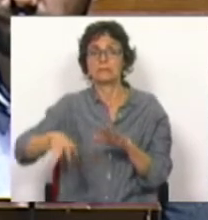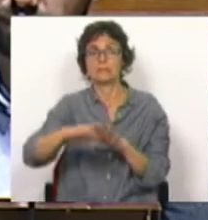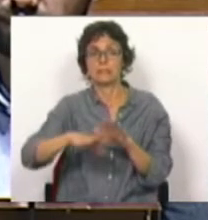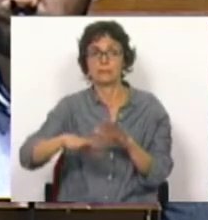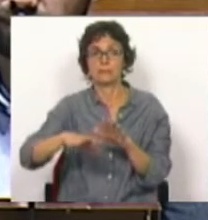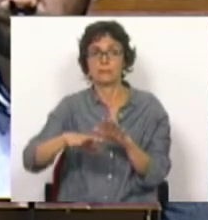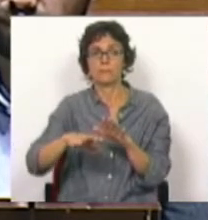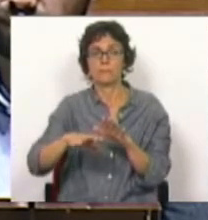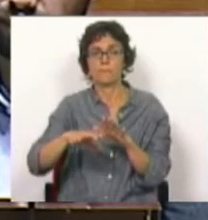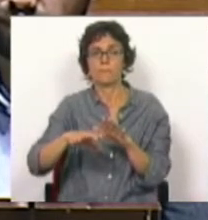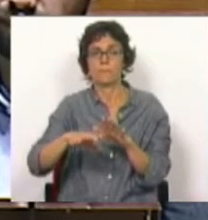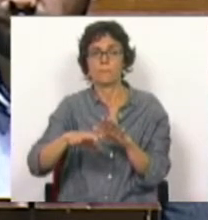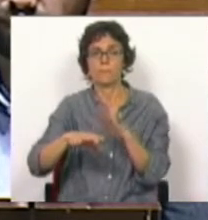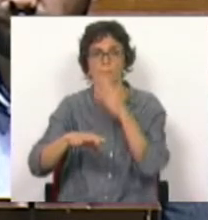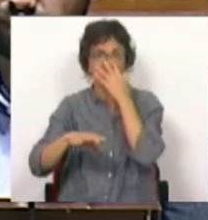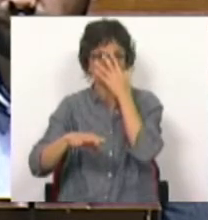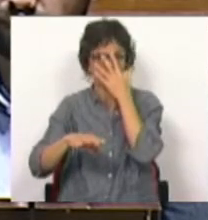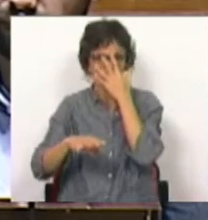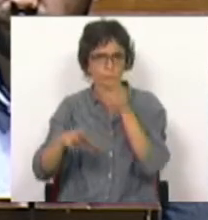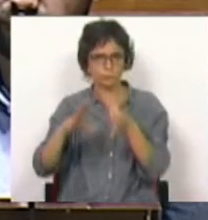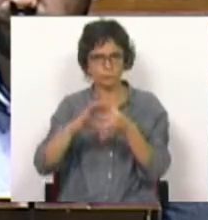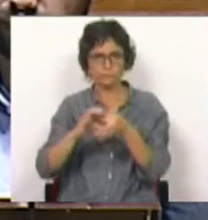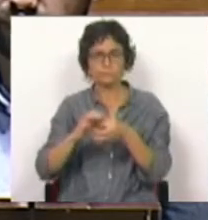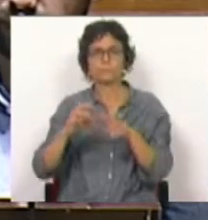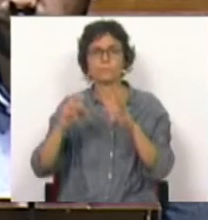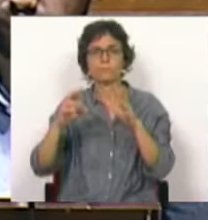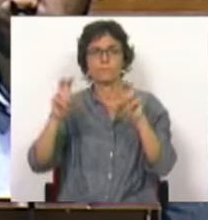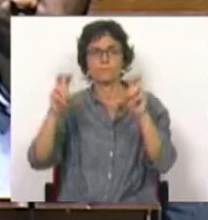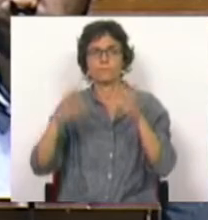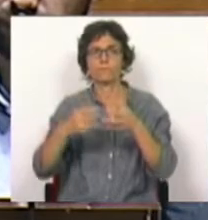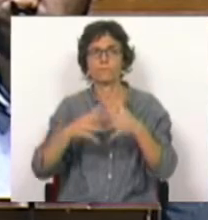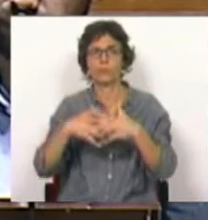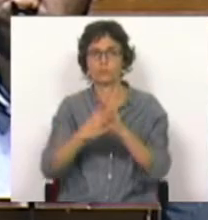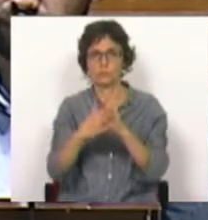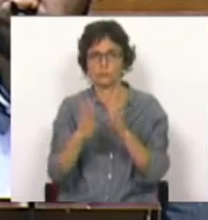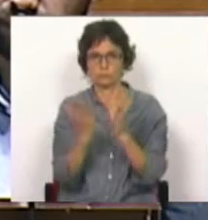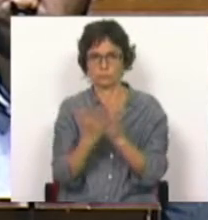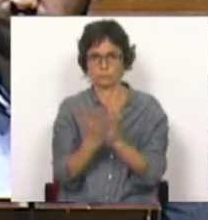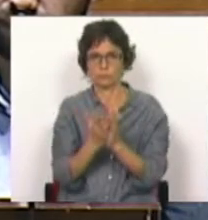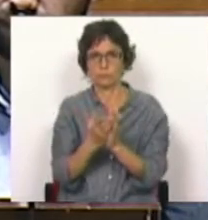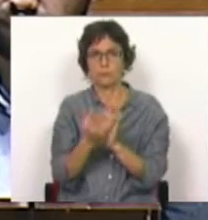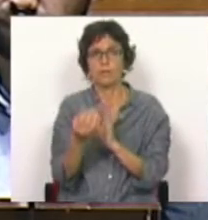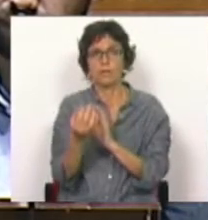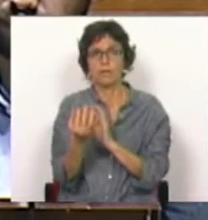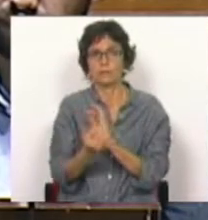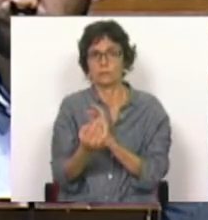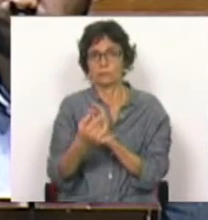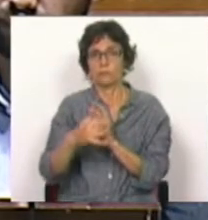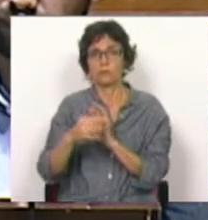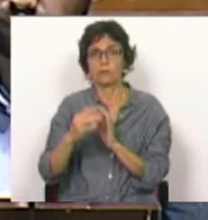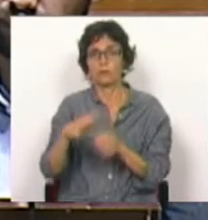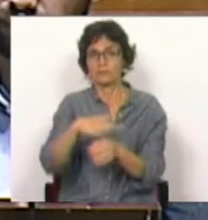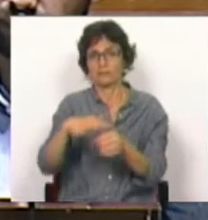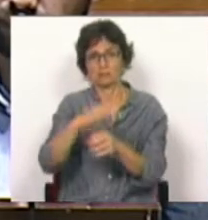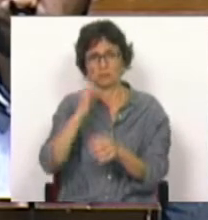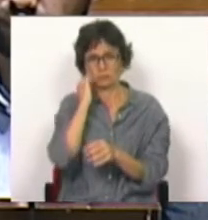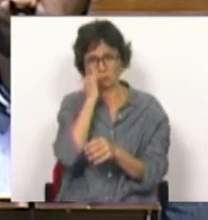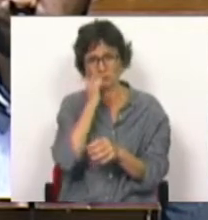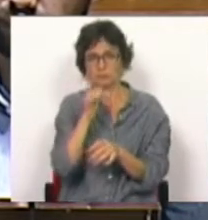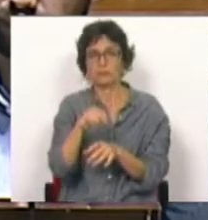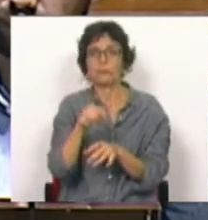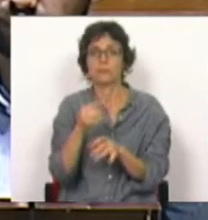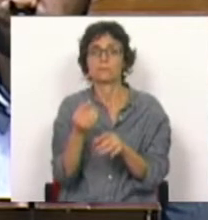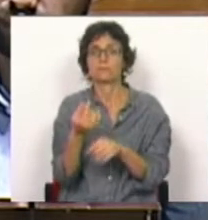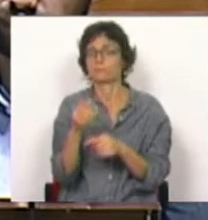Municípios em matéria de infraestruturas escolares. Há situações graves, como esta que se passa com a escola secundária de Barcelinos,